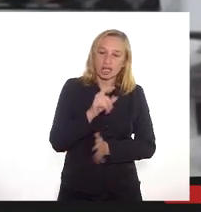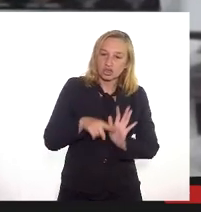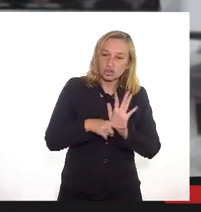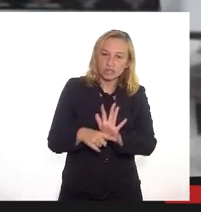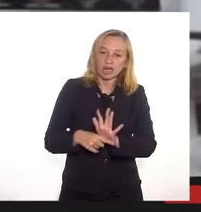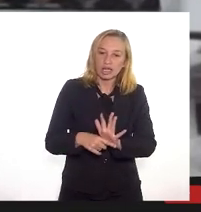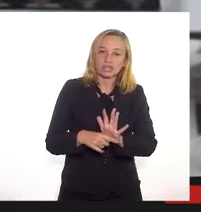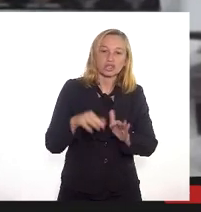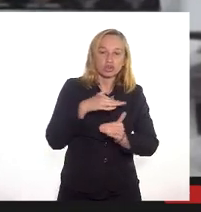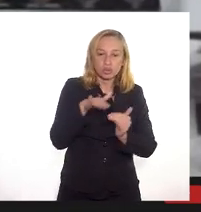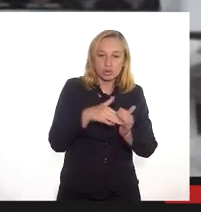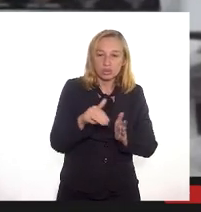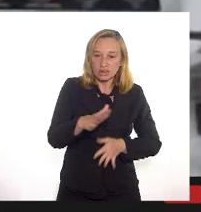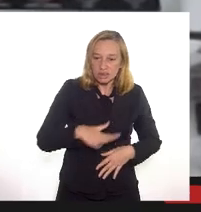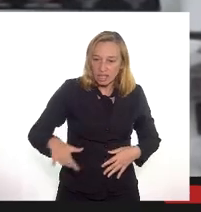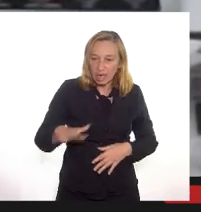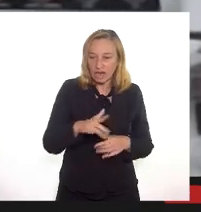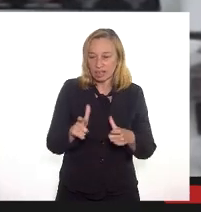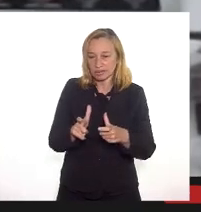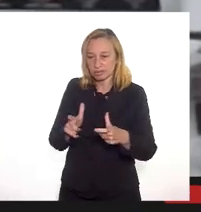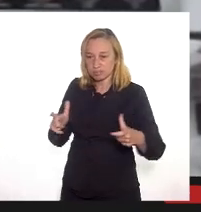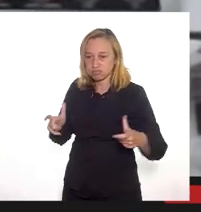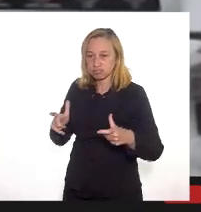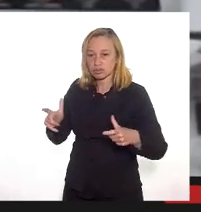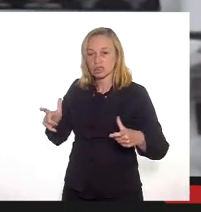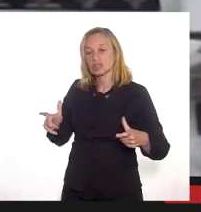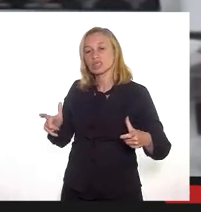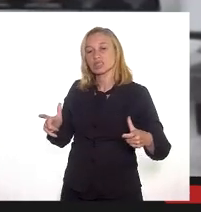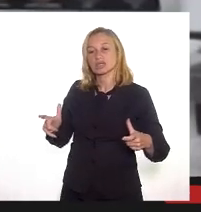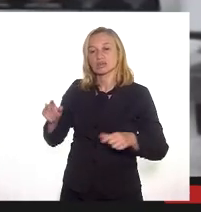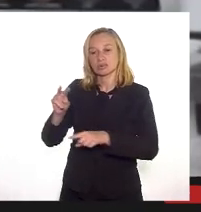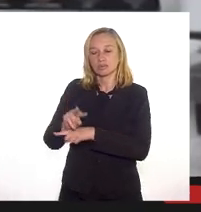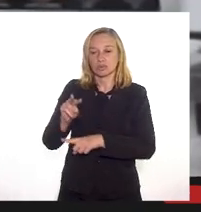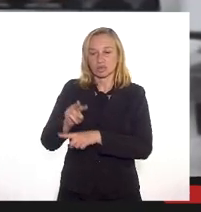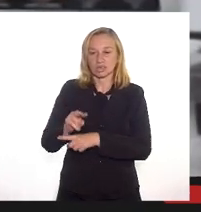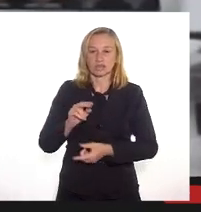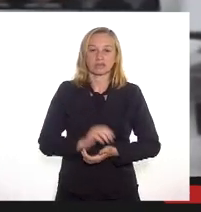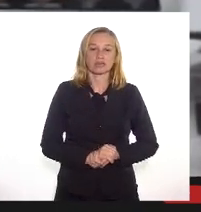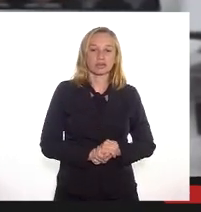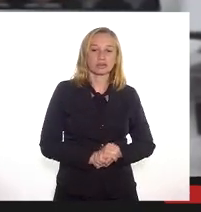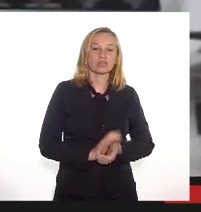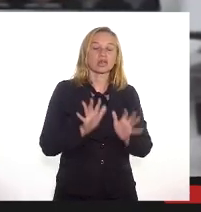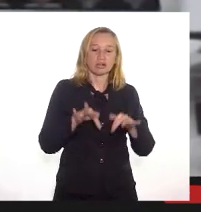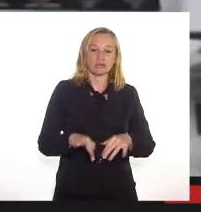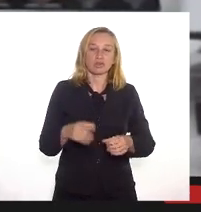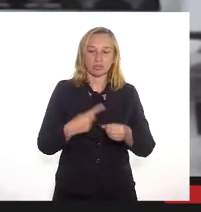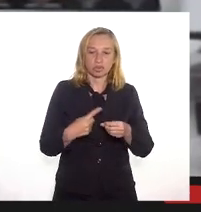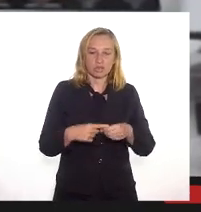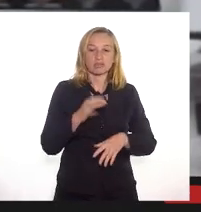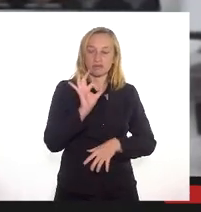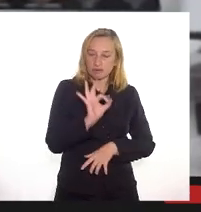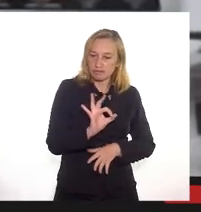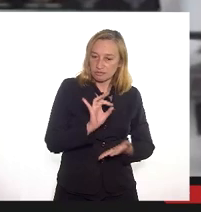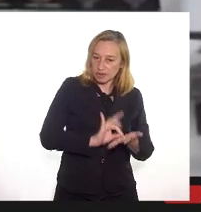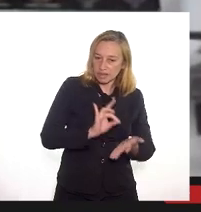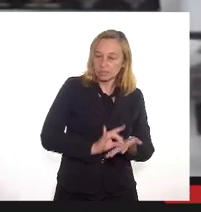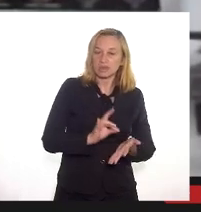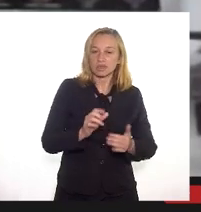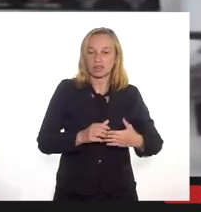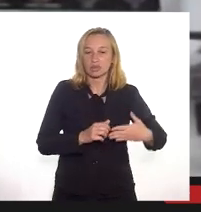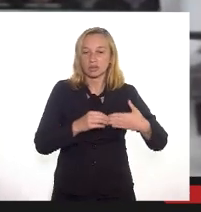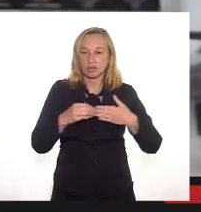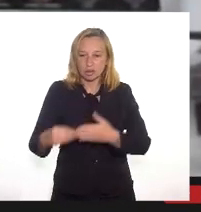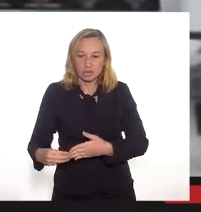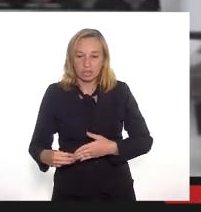todas as áreas de expansão as áreas de preservação enfim para que o município pudesse realmente ter uma direção